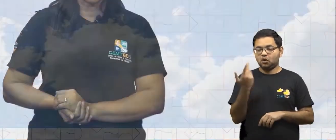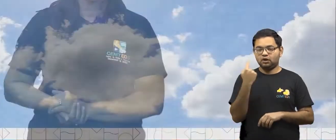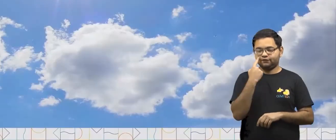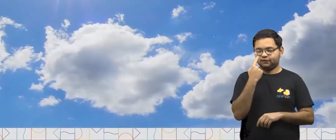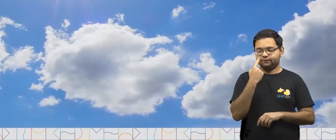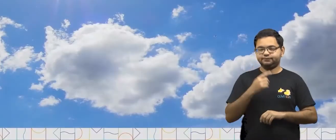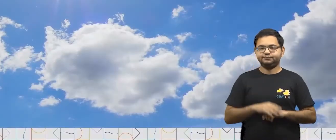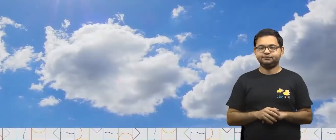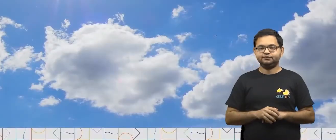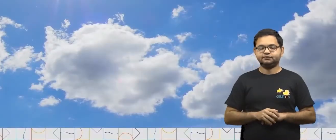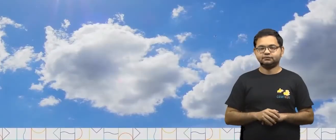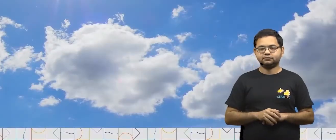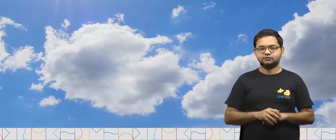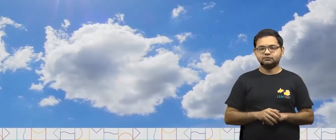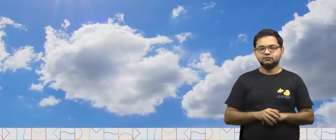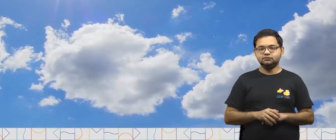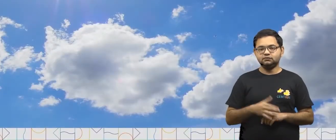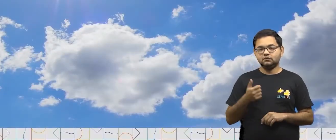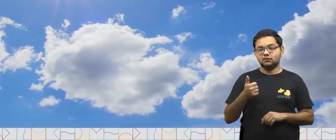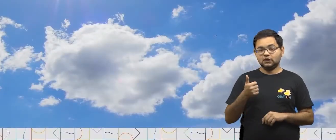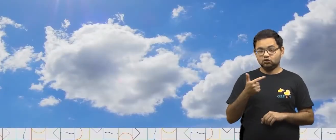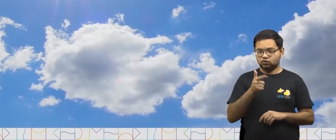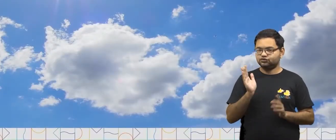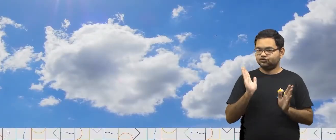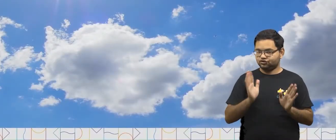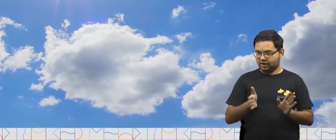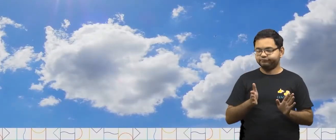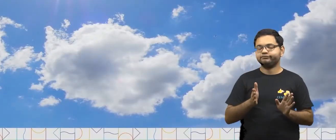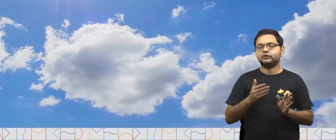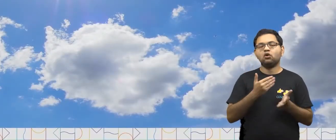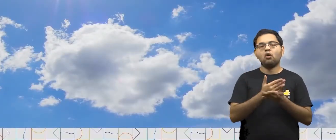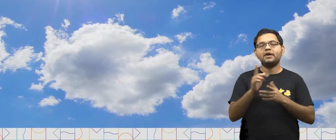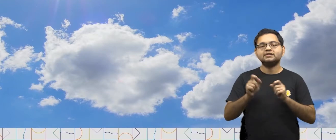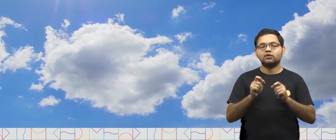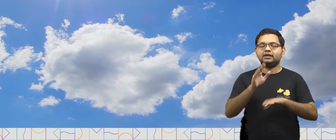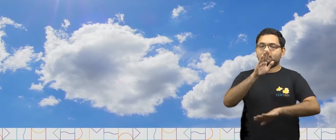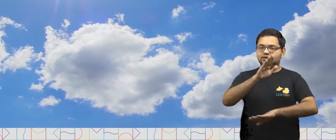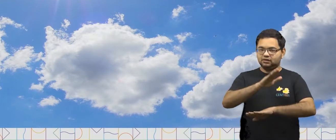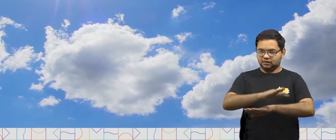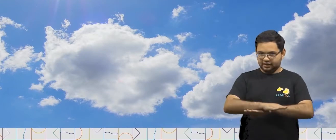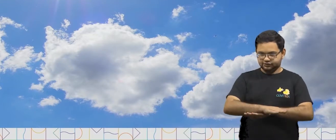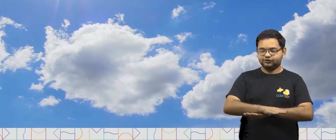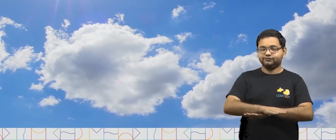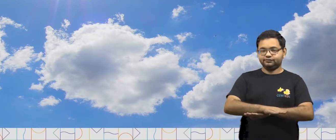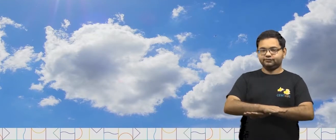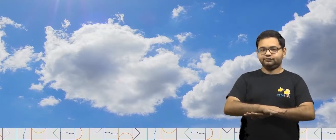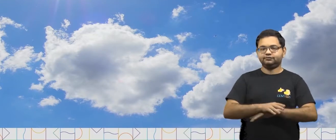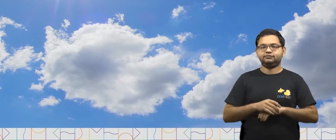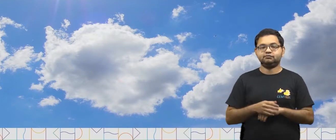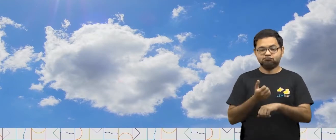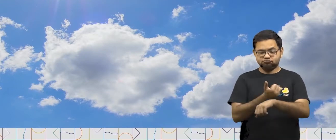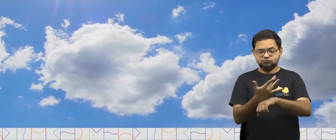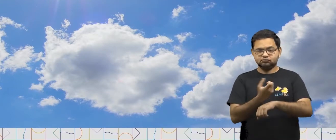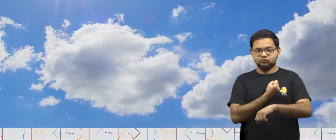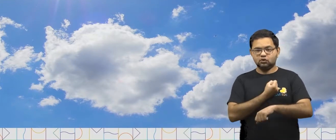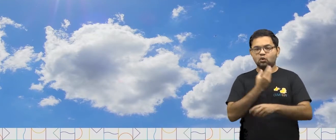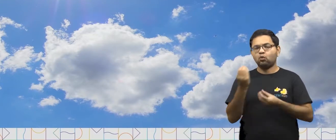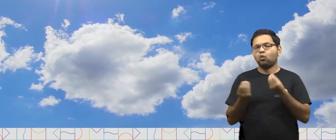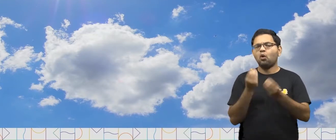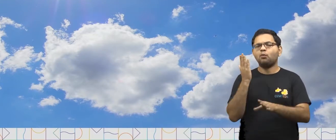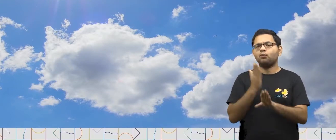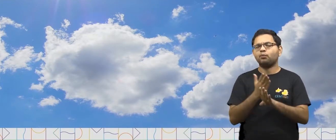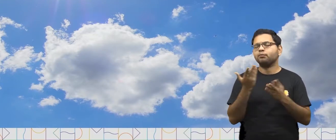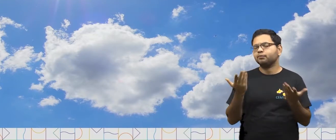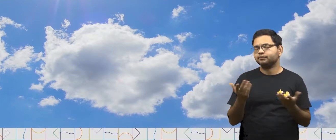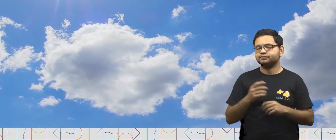funciona? Após o horário do meio-dia, começamos o período da tarde. E no relógio digital, você pode encontrar dessas